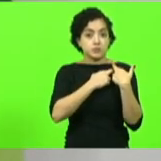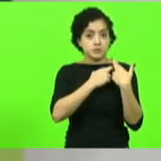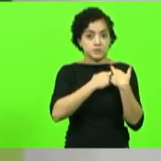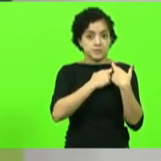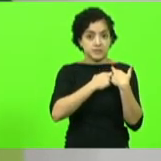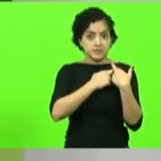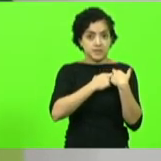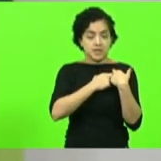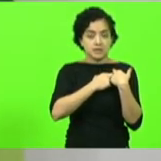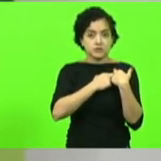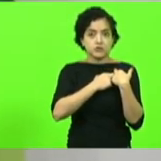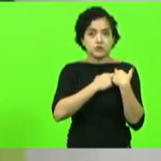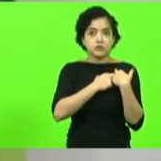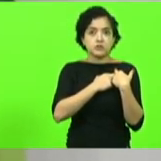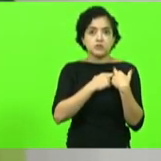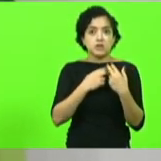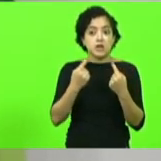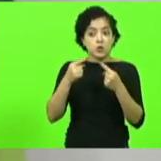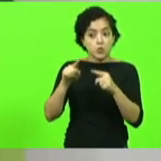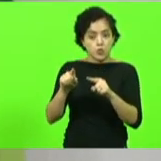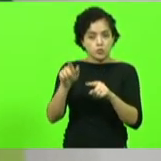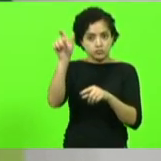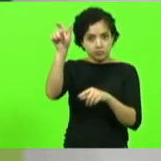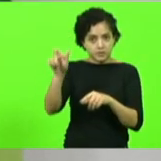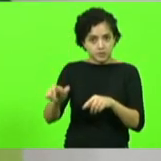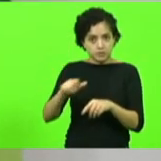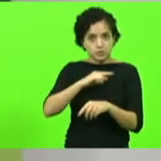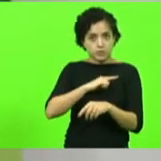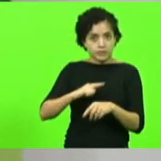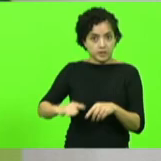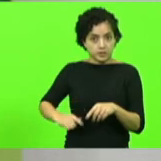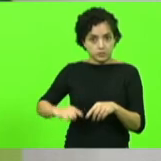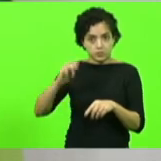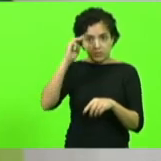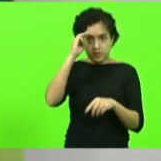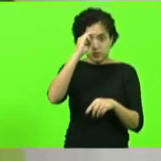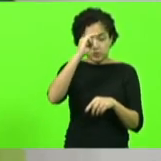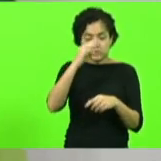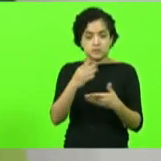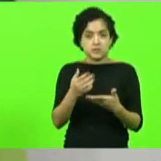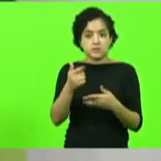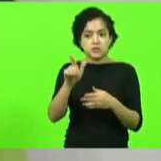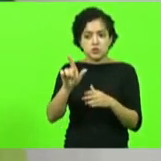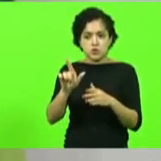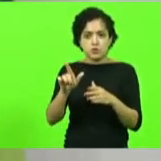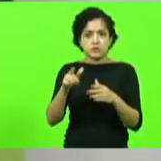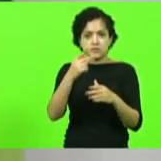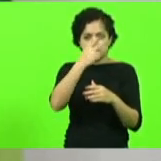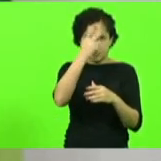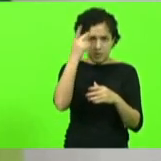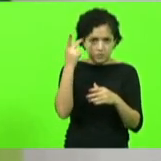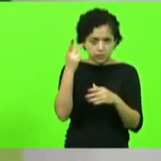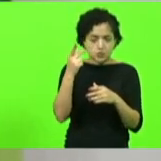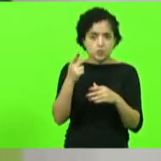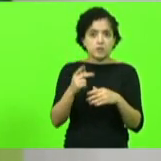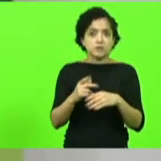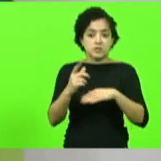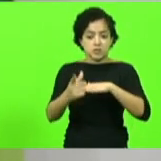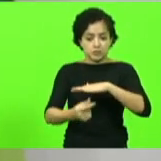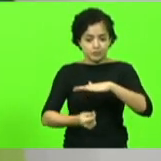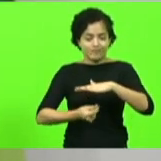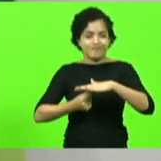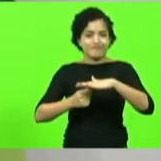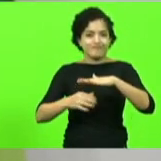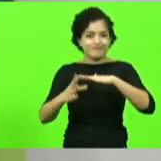contra o governador Carlos Moisés e outros envolvidos no roubo dos 34